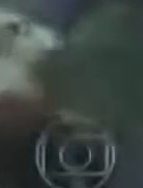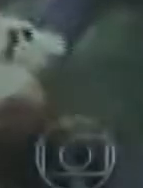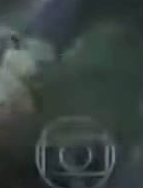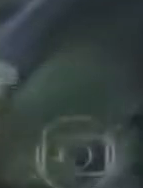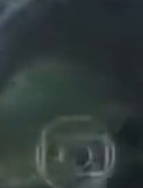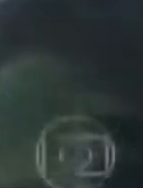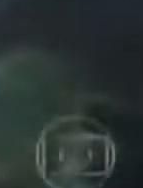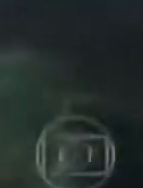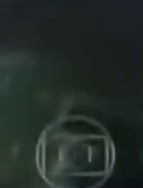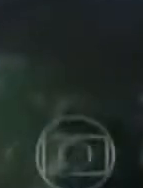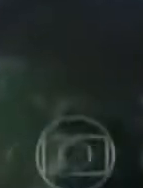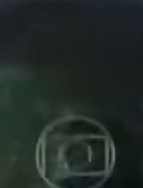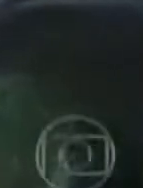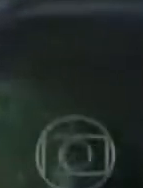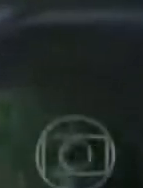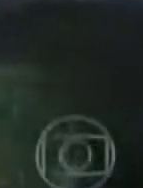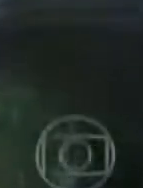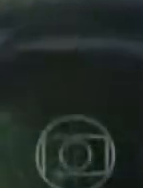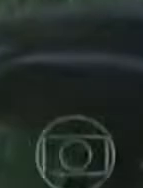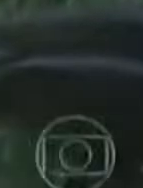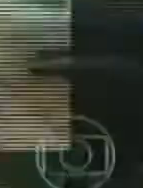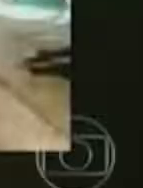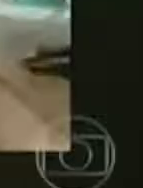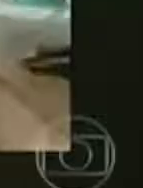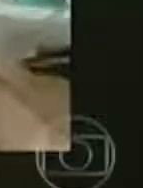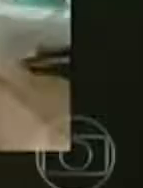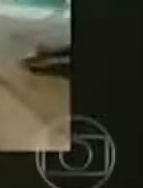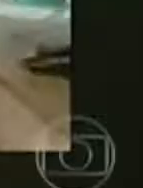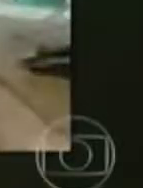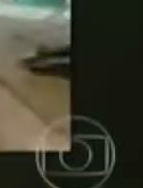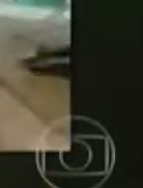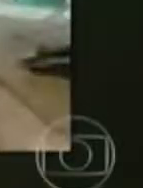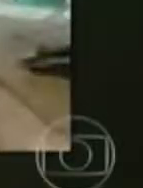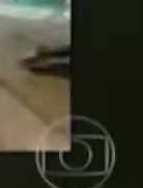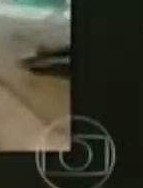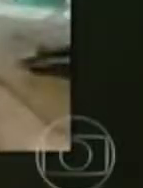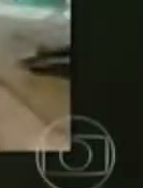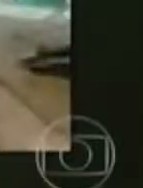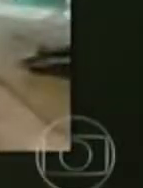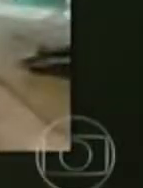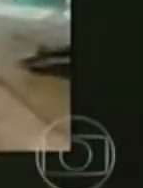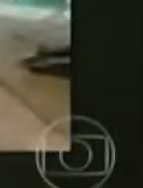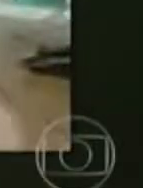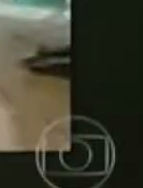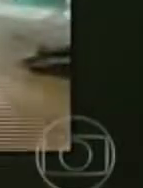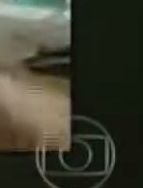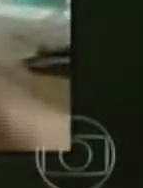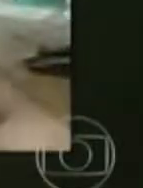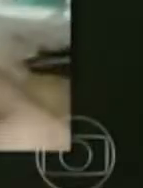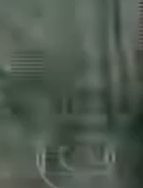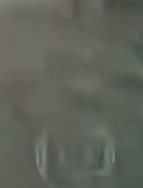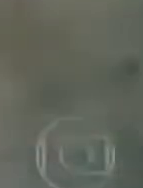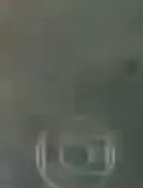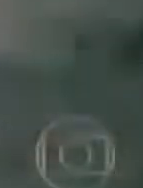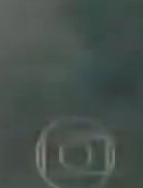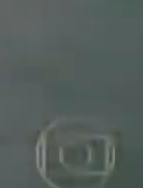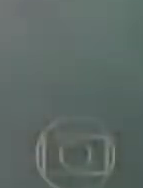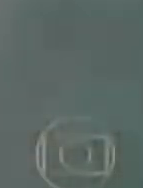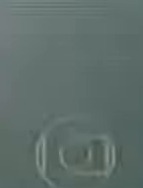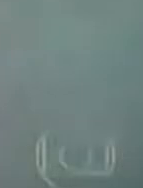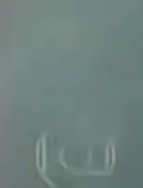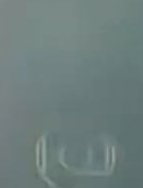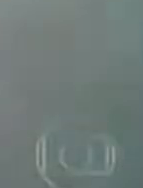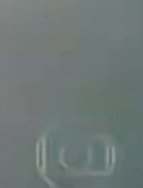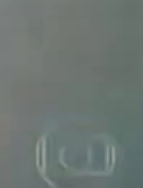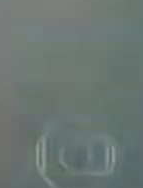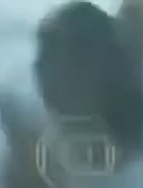Ah, isso aí é cafeína? As cafeínas, elas funcionam de forma muito semelhante às anfetaminas. Elas são estimulantes. Em